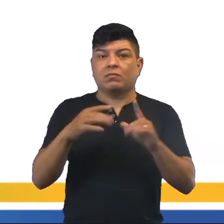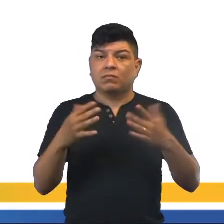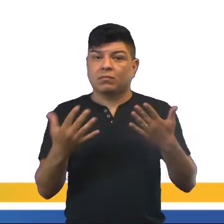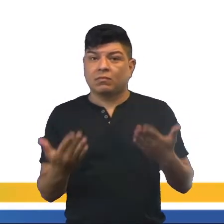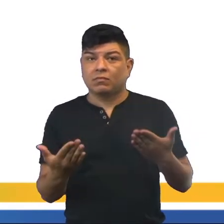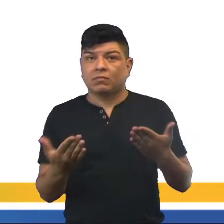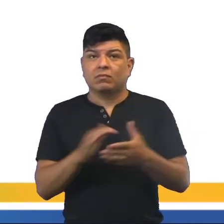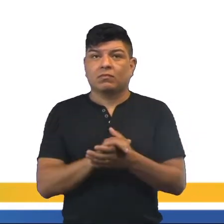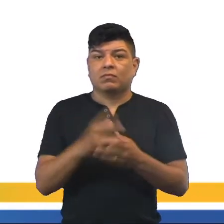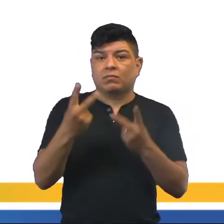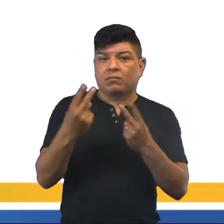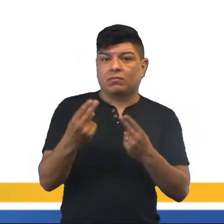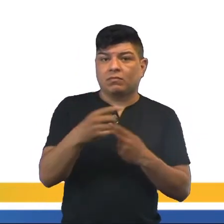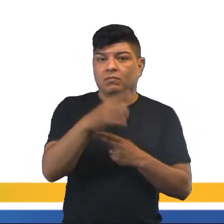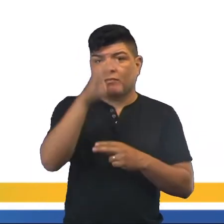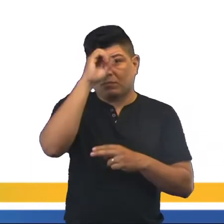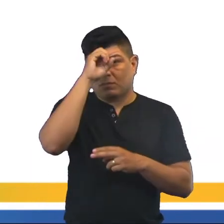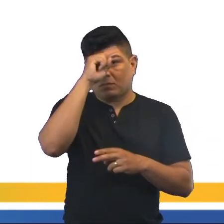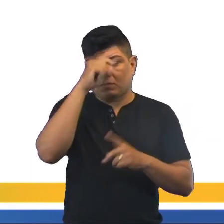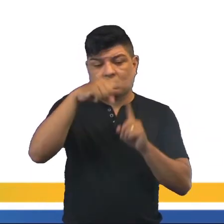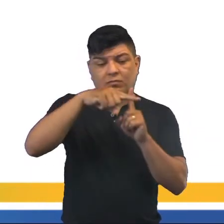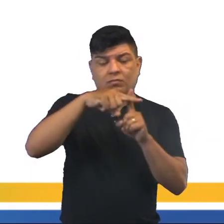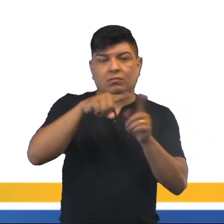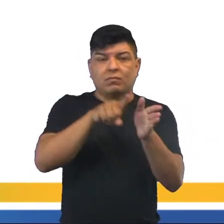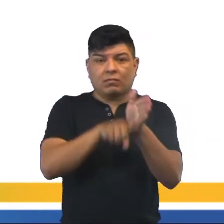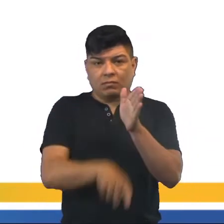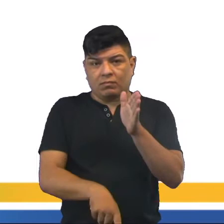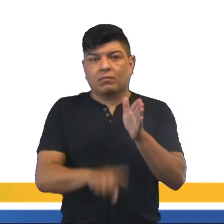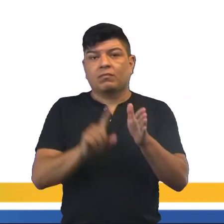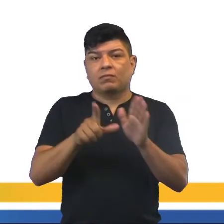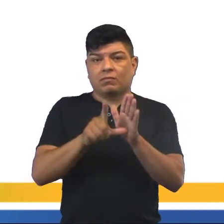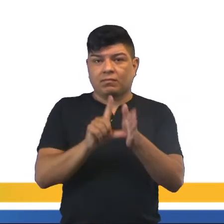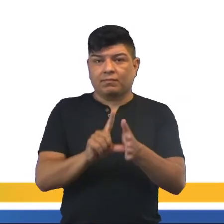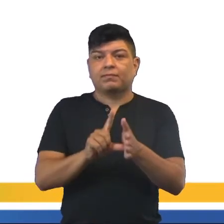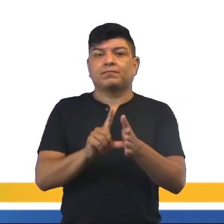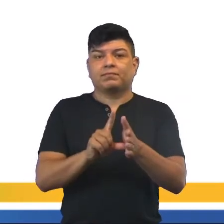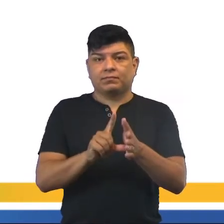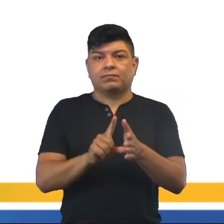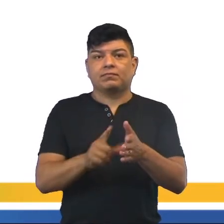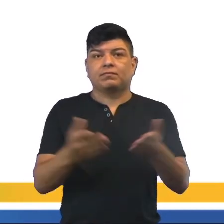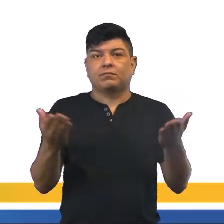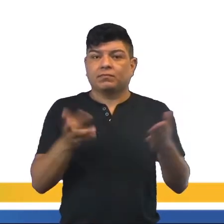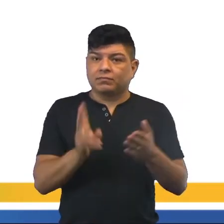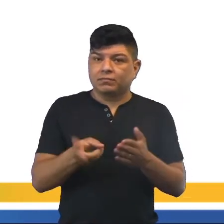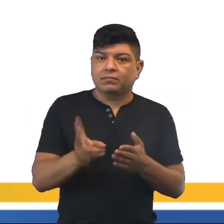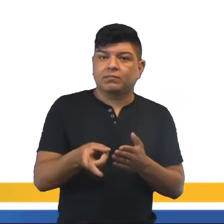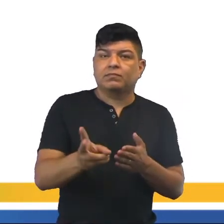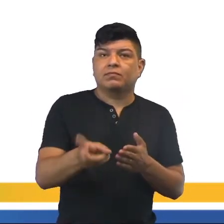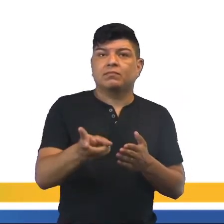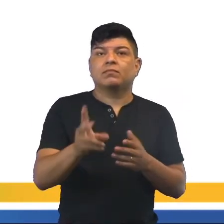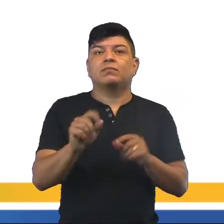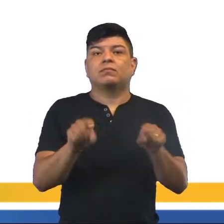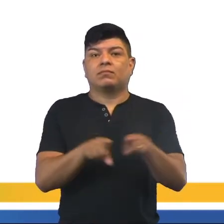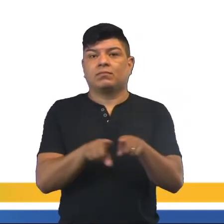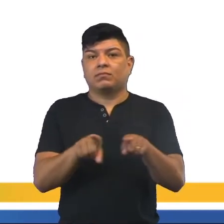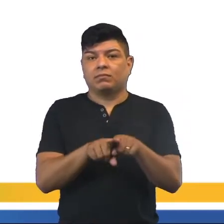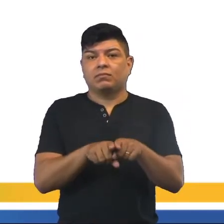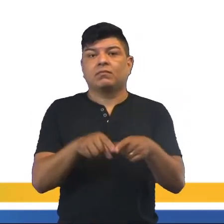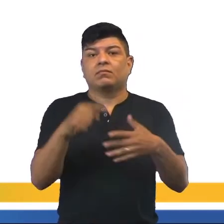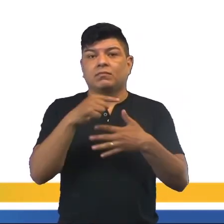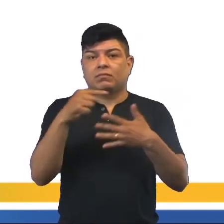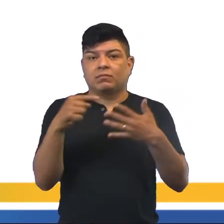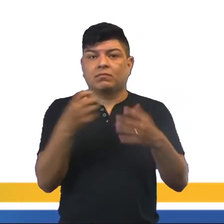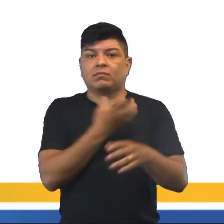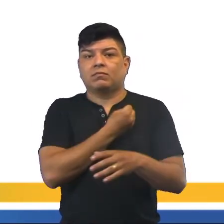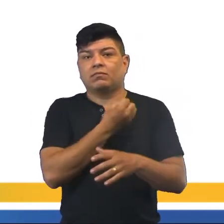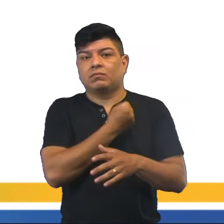seja, da mesma forma que você aprendeu a somar e subtrair nas operações anteriores, você vai manter nas operações e propriedades dos